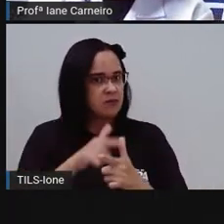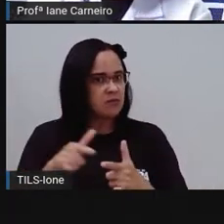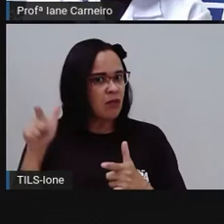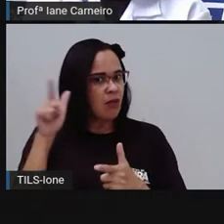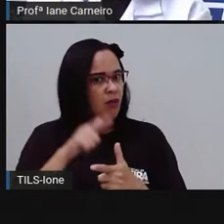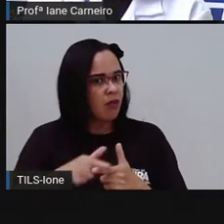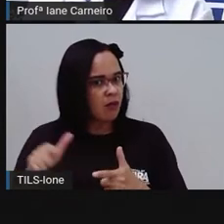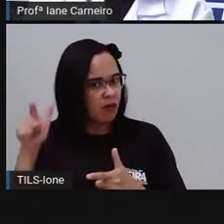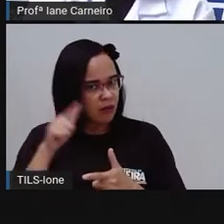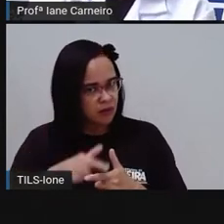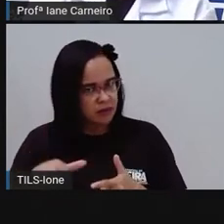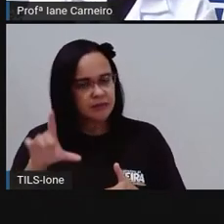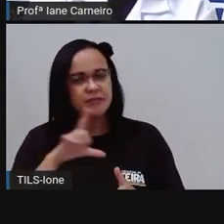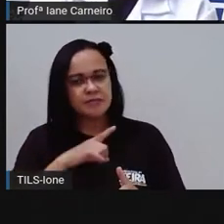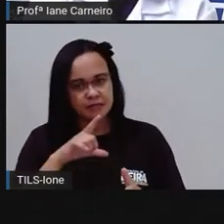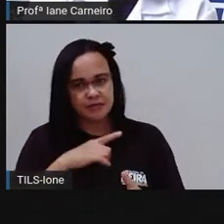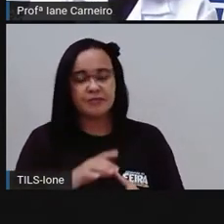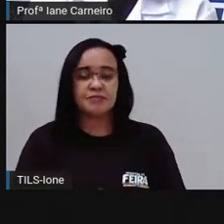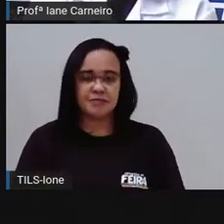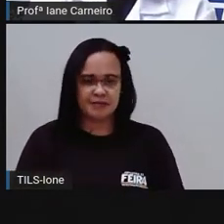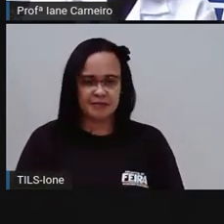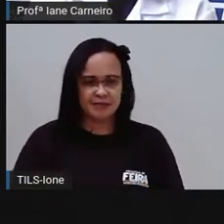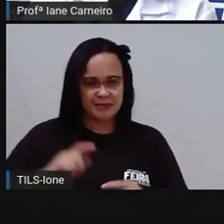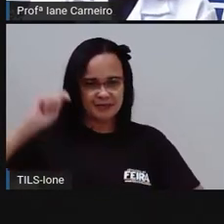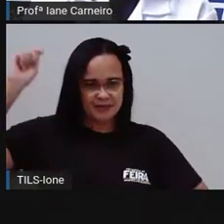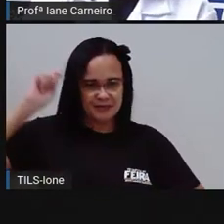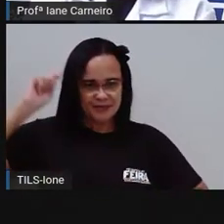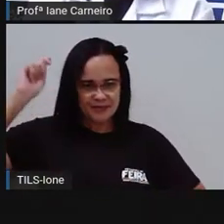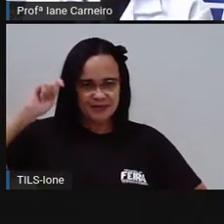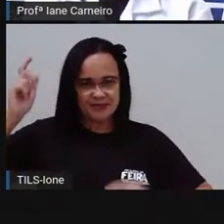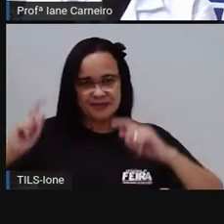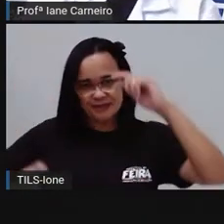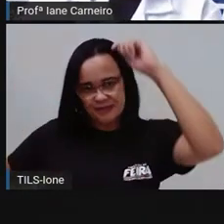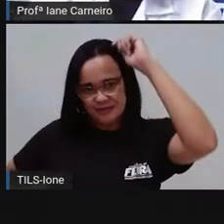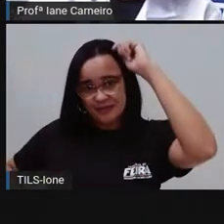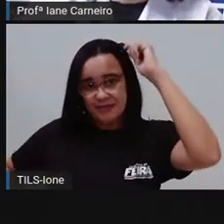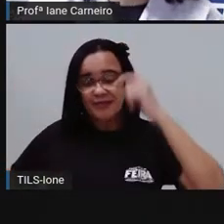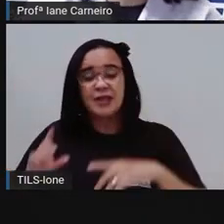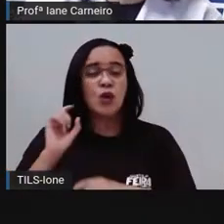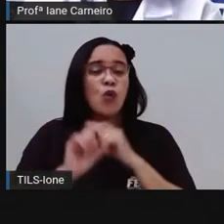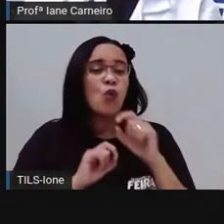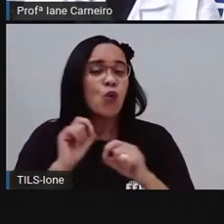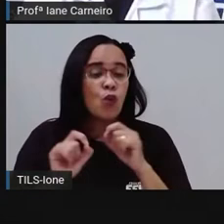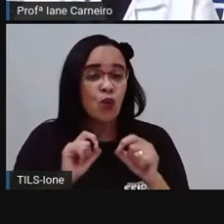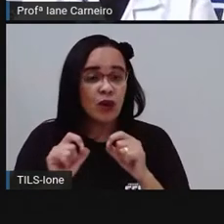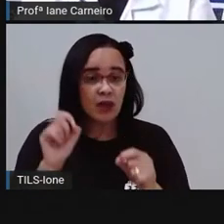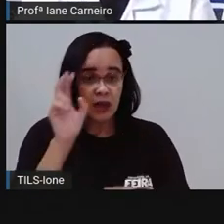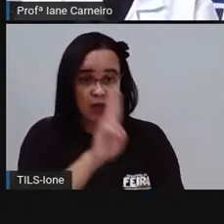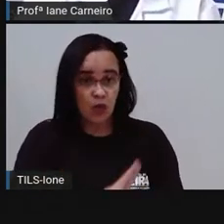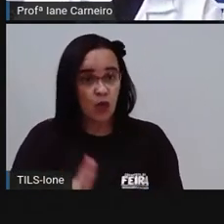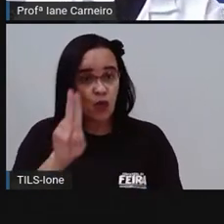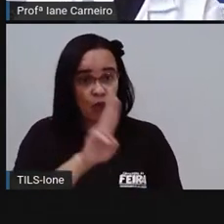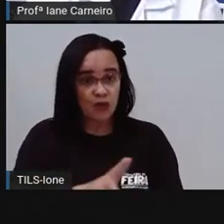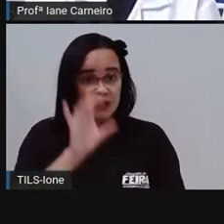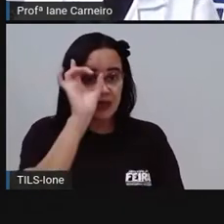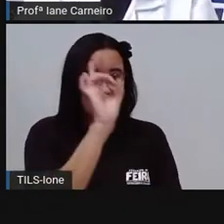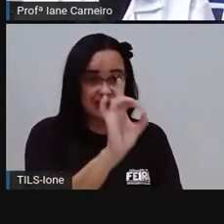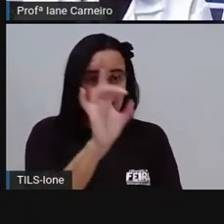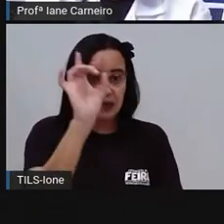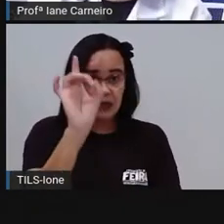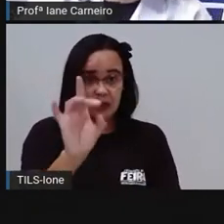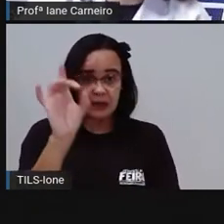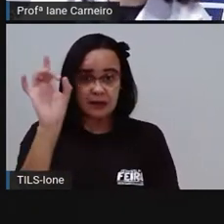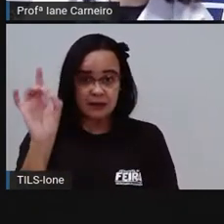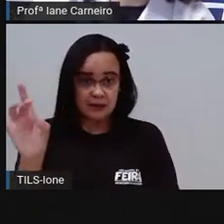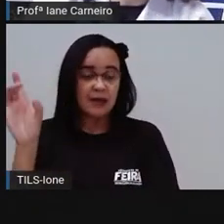certo? A toalha, ó, como a Pró falou, então, recomendada também para a toalha. É cada um da família ter a sua